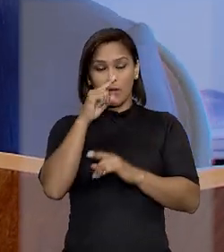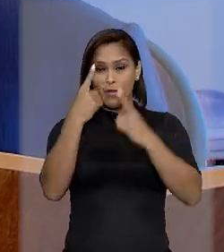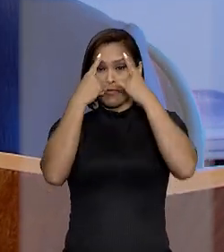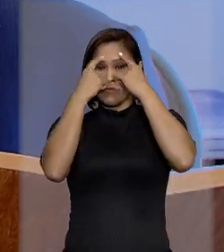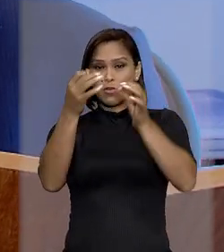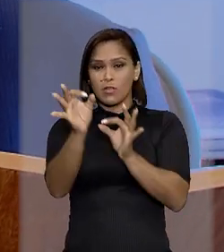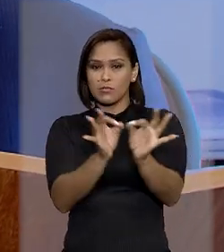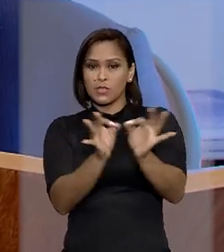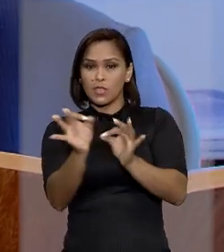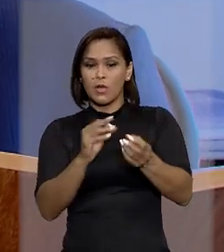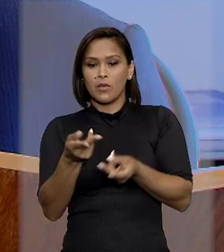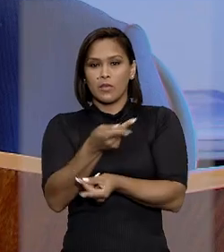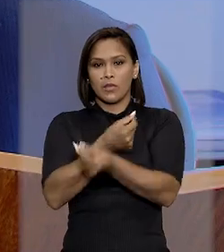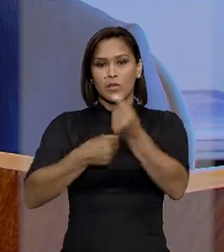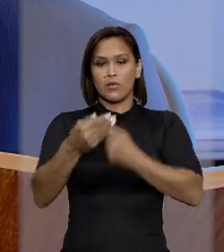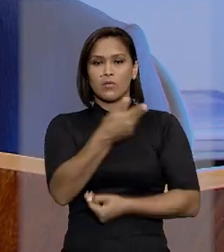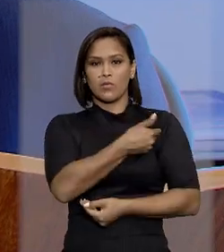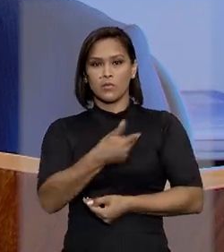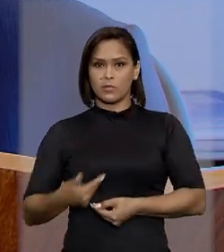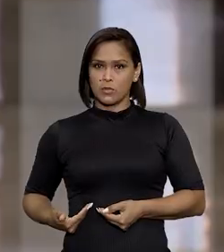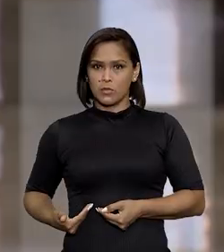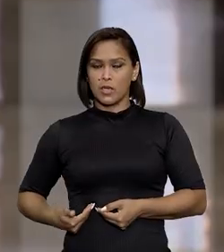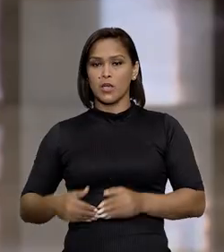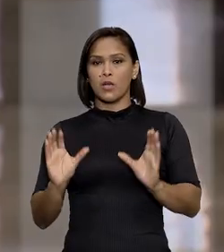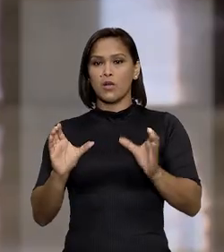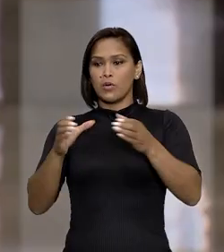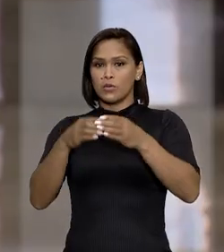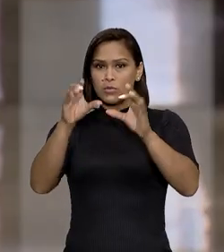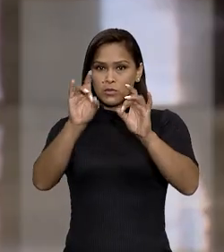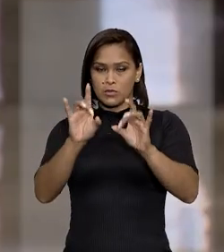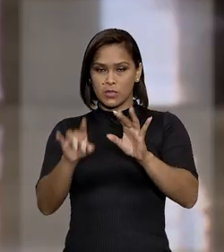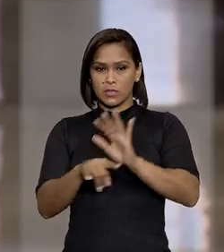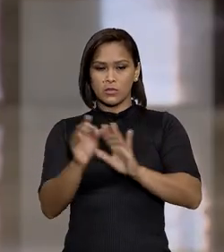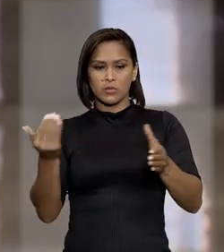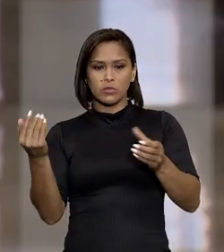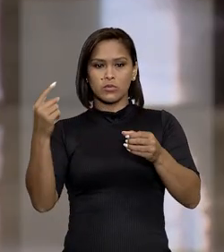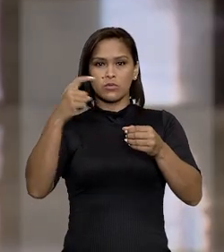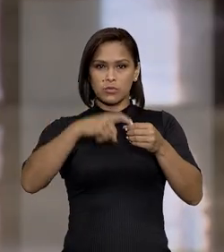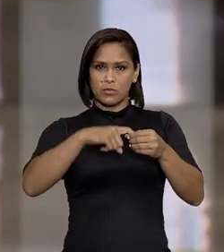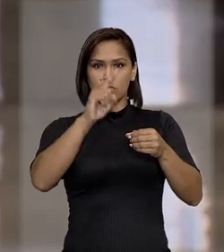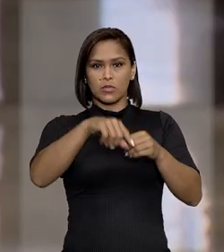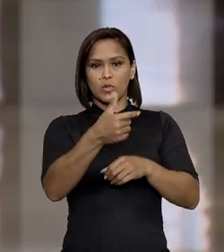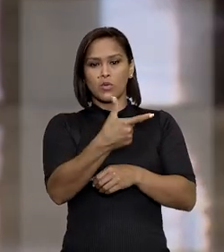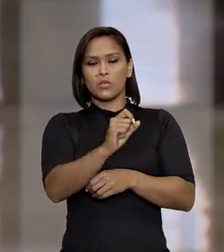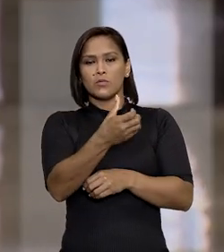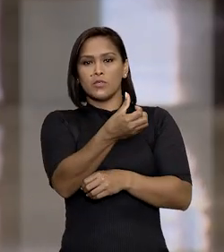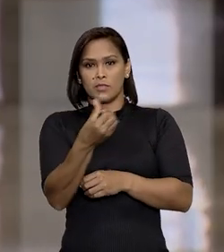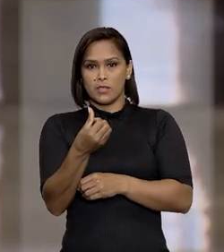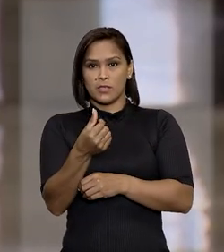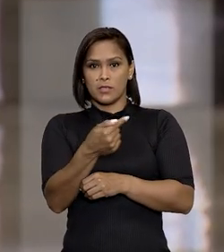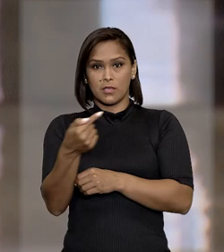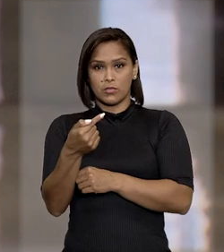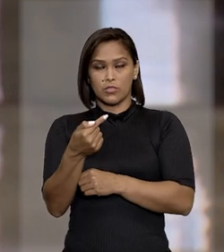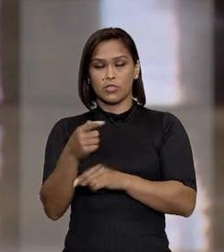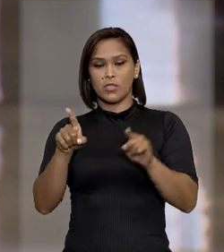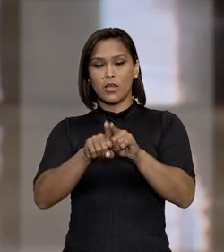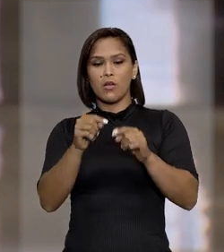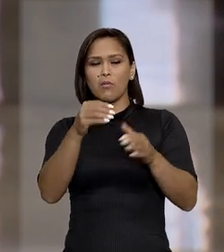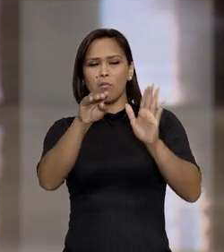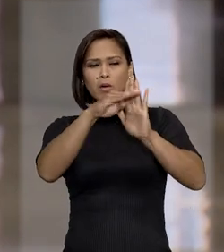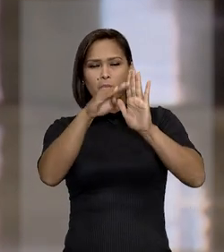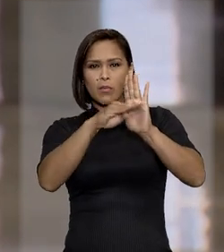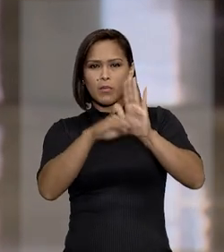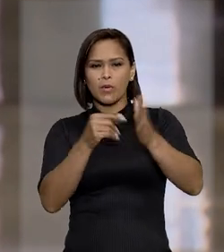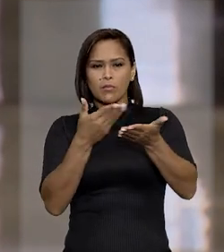risco de violação da ordem e da economia públicas. O Grupo Eber entrou com pedido de recuperação em 2017. Os